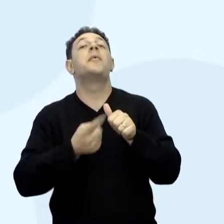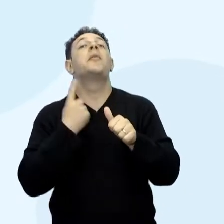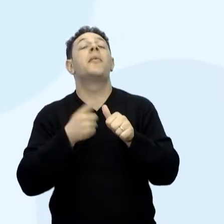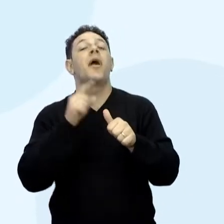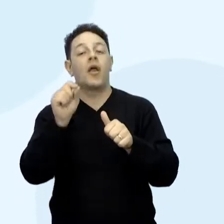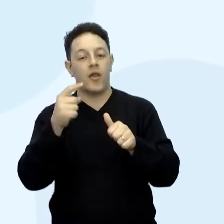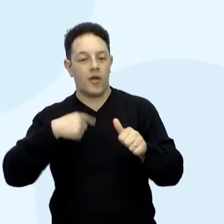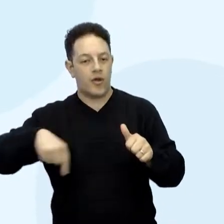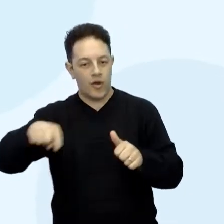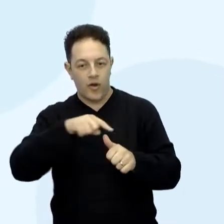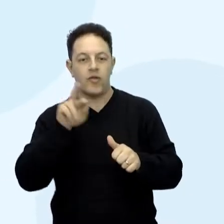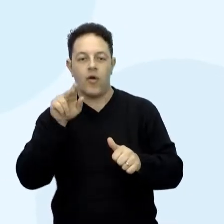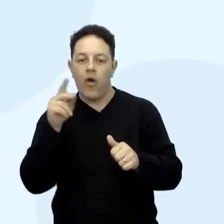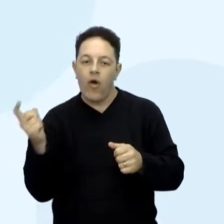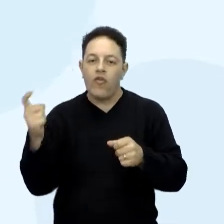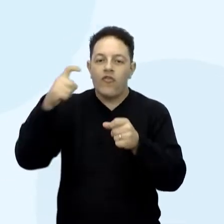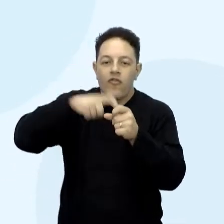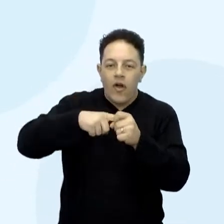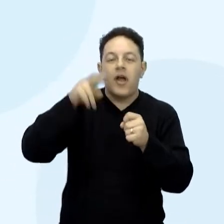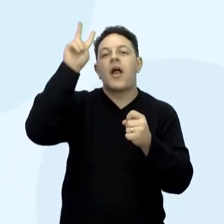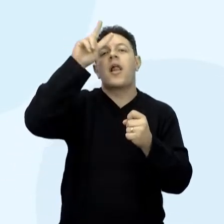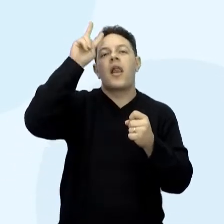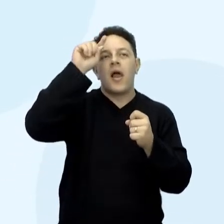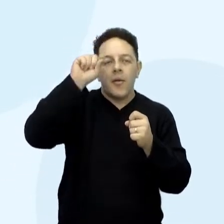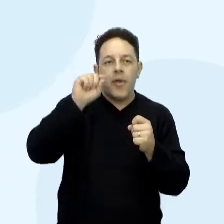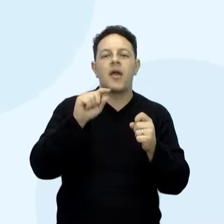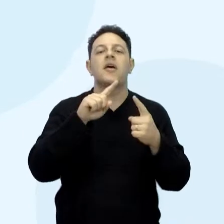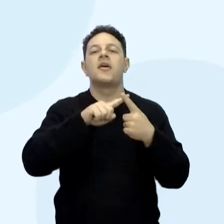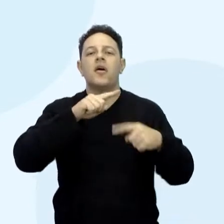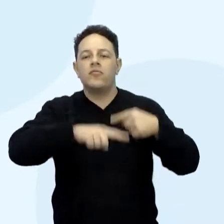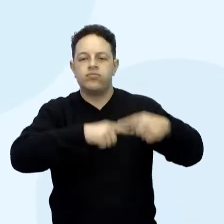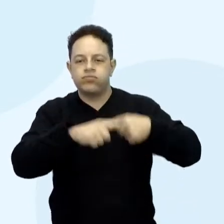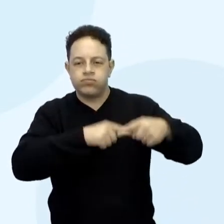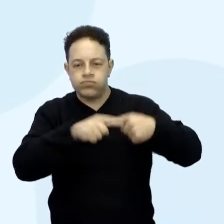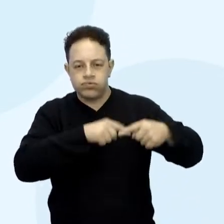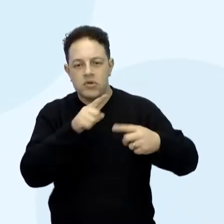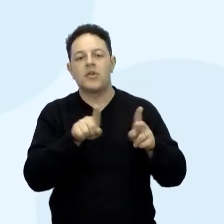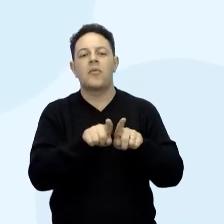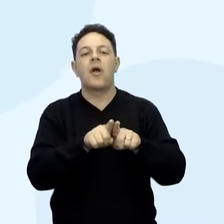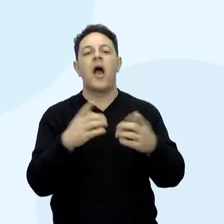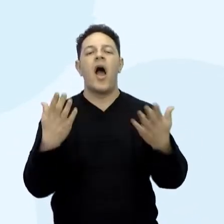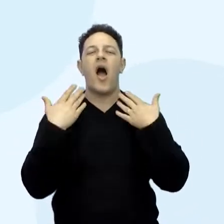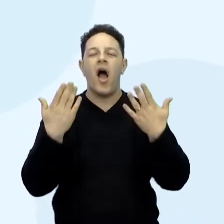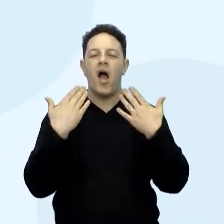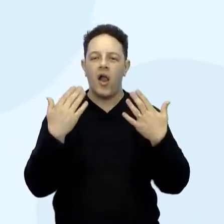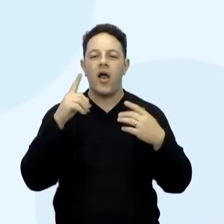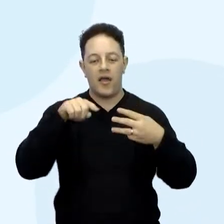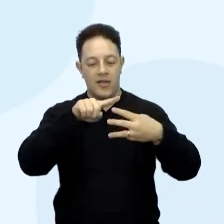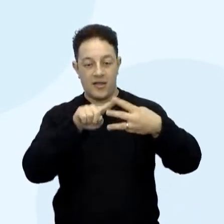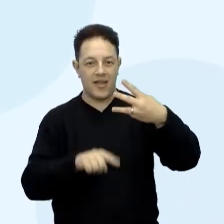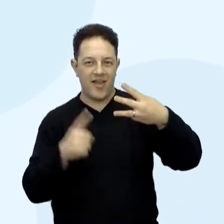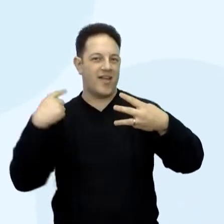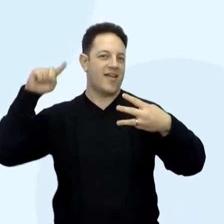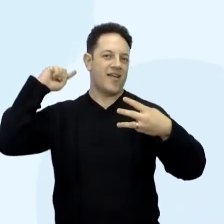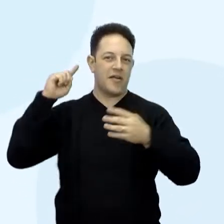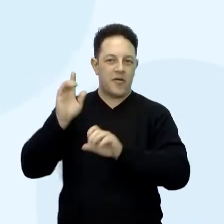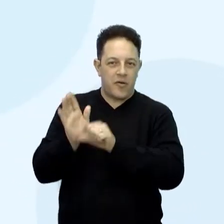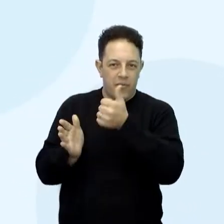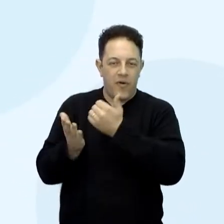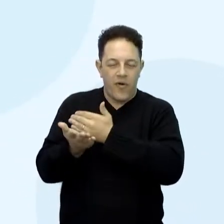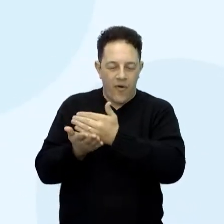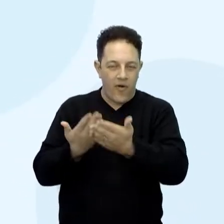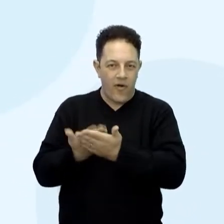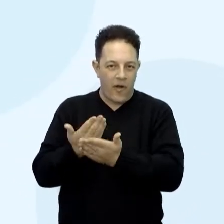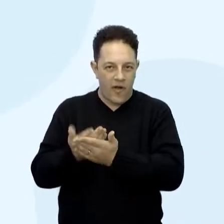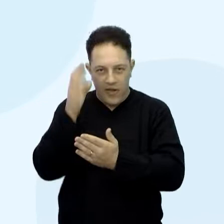retomar alguns conceitos relacionados aos geradores, relacionados ao calor, que são as três primeiras aulas. E depois